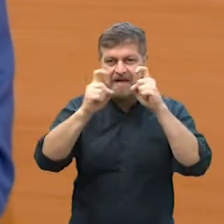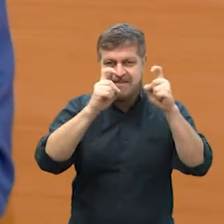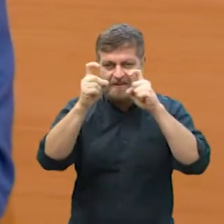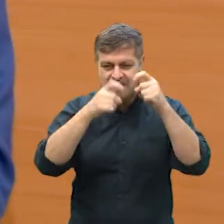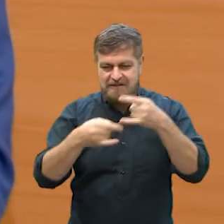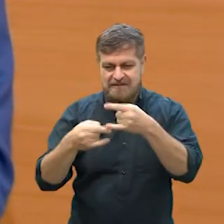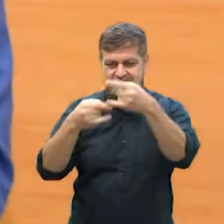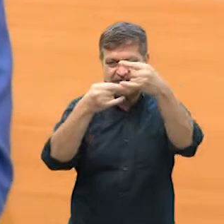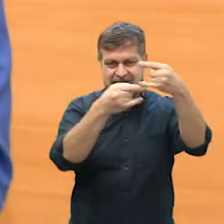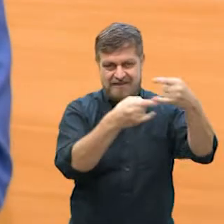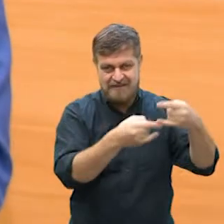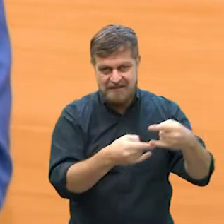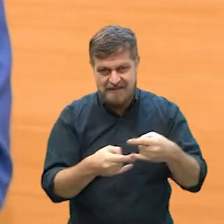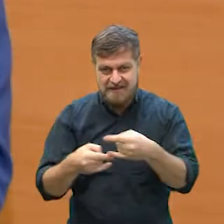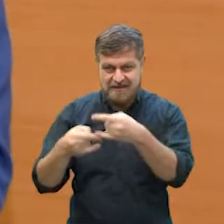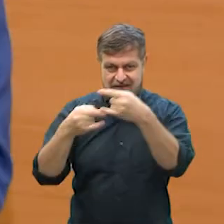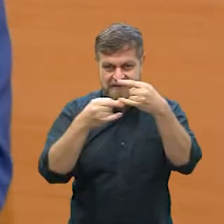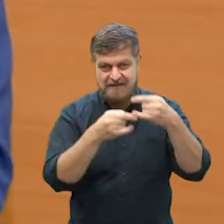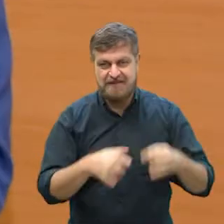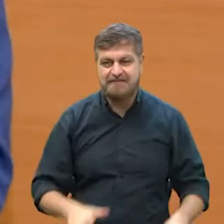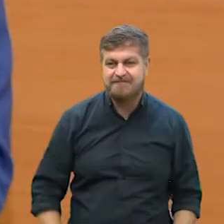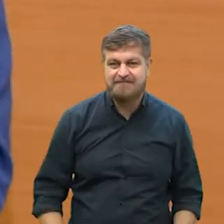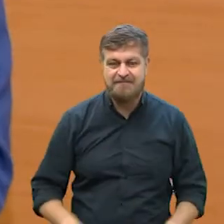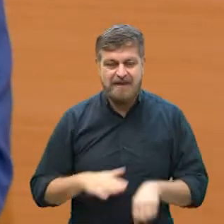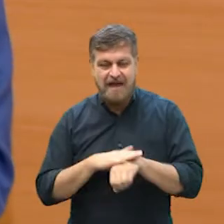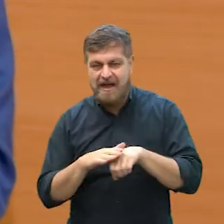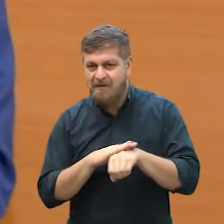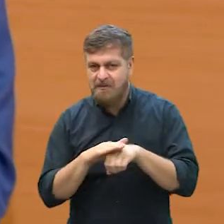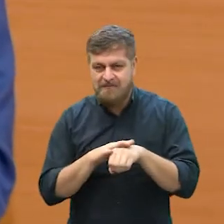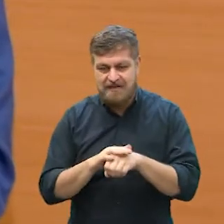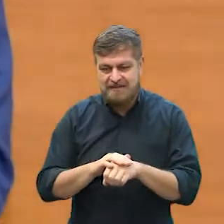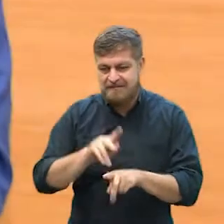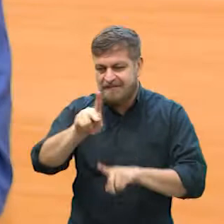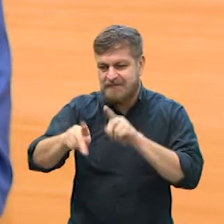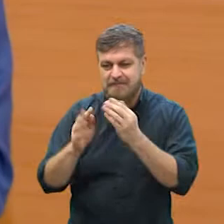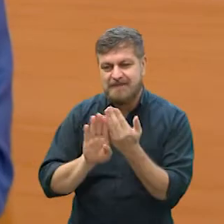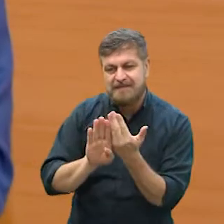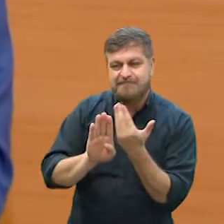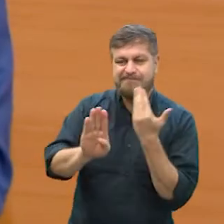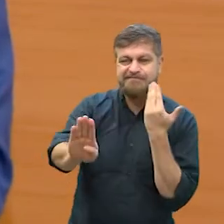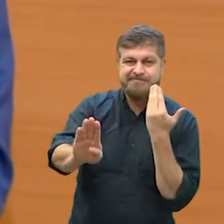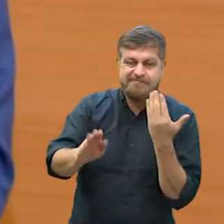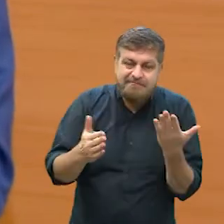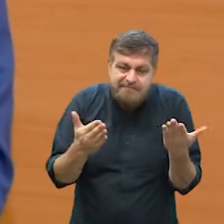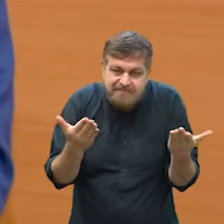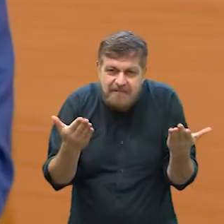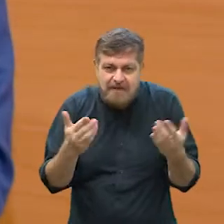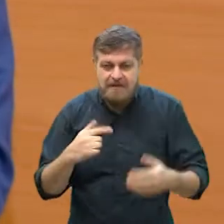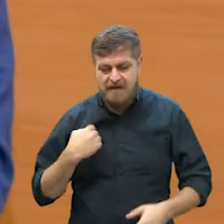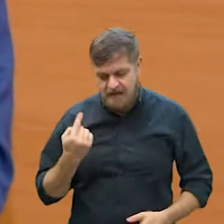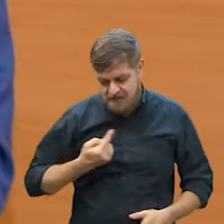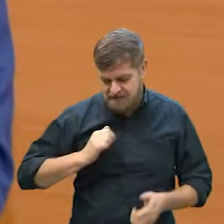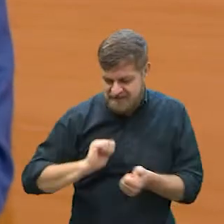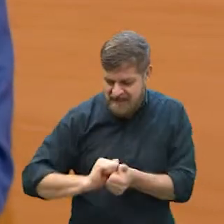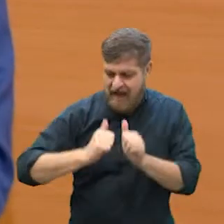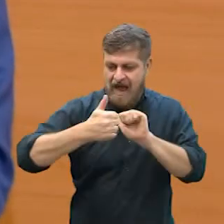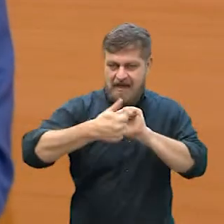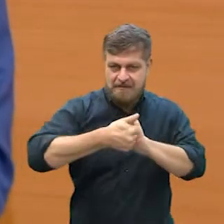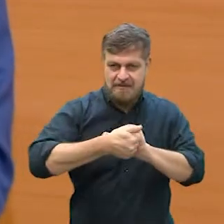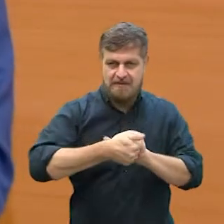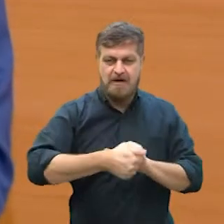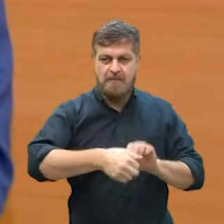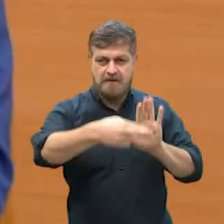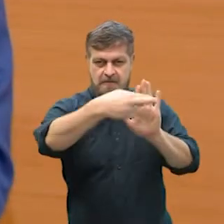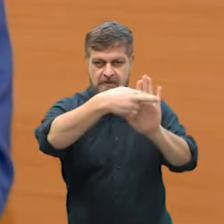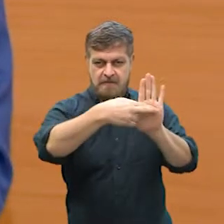remotas, as conversas não tão diretas com a população, mas eu acho que é uma questão de adaptação,